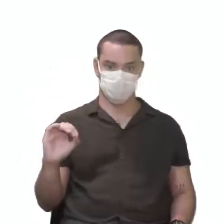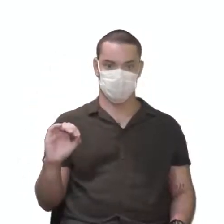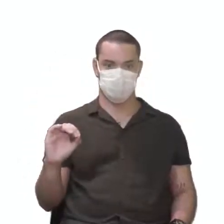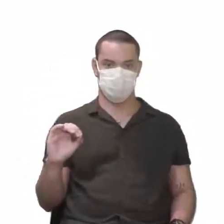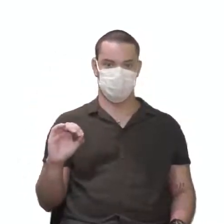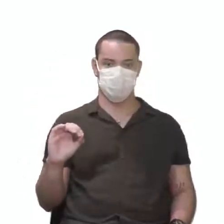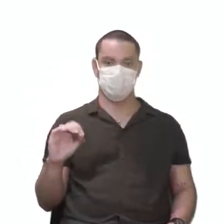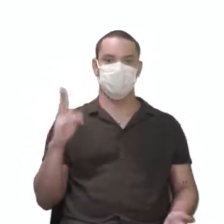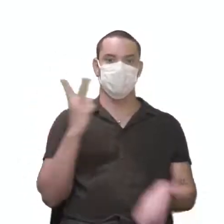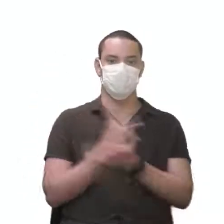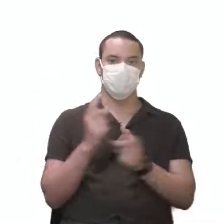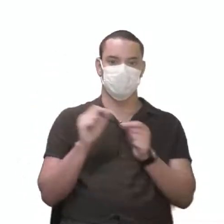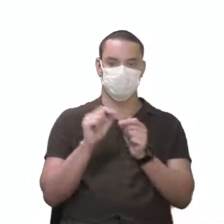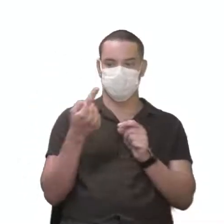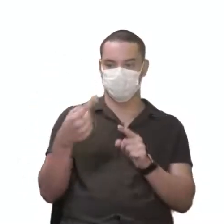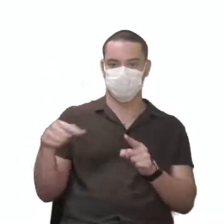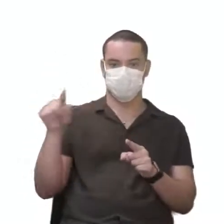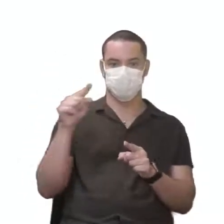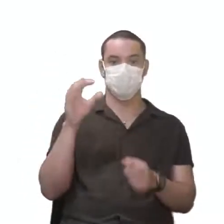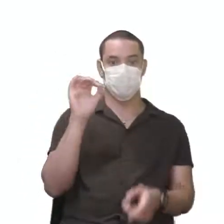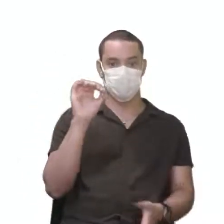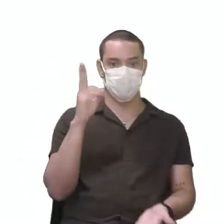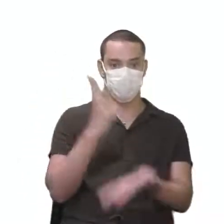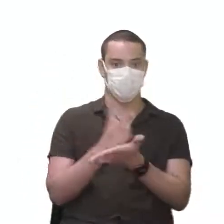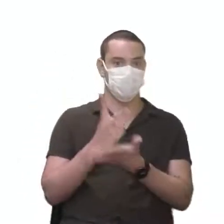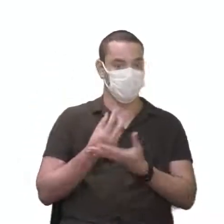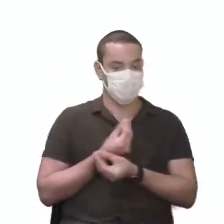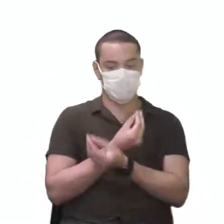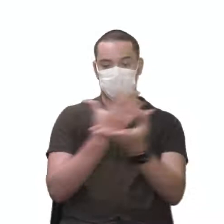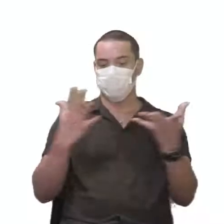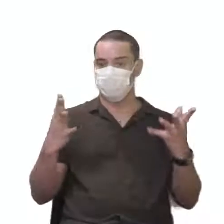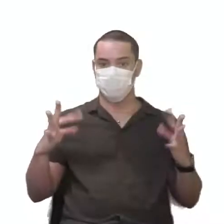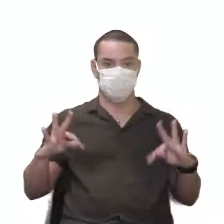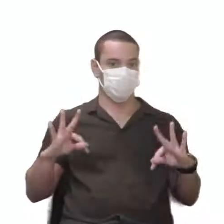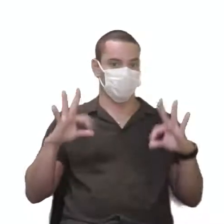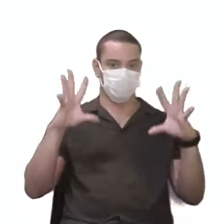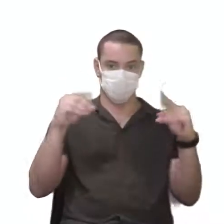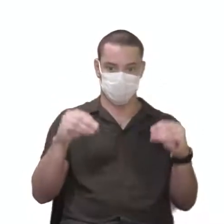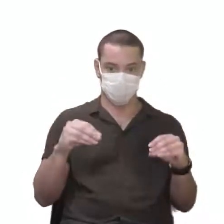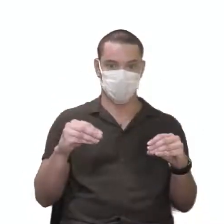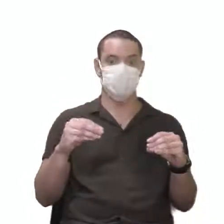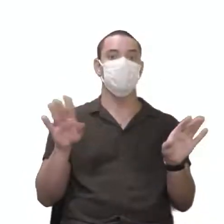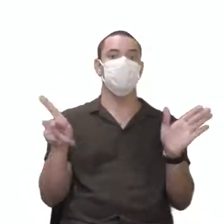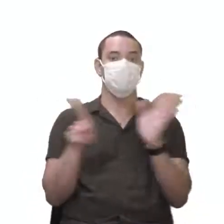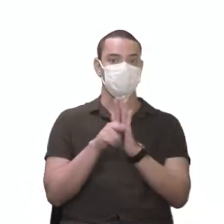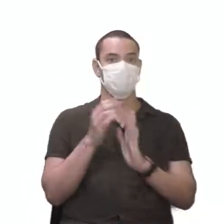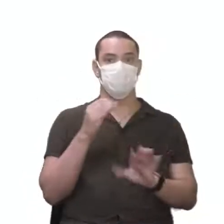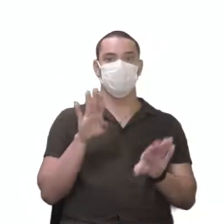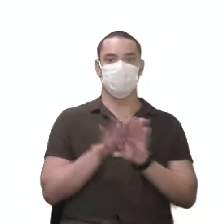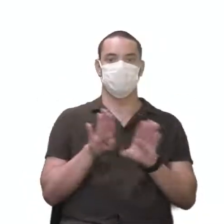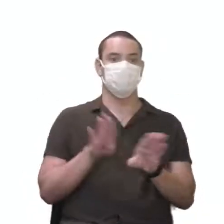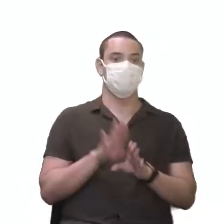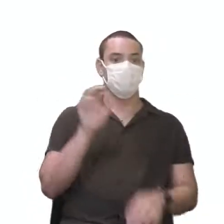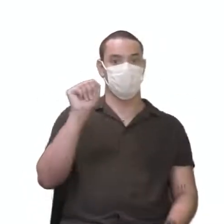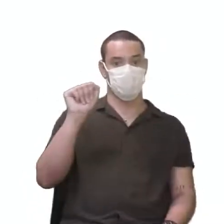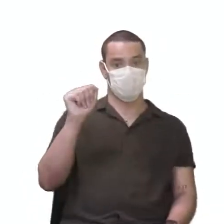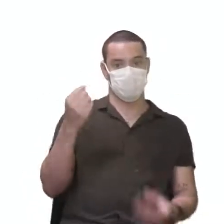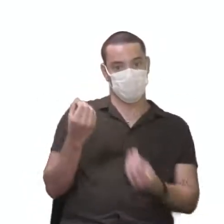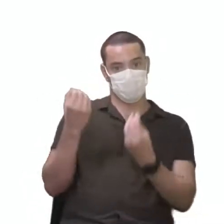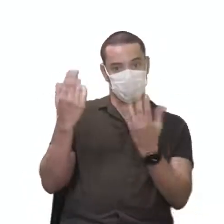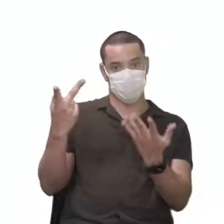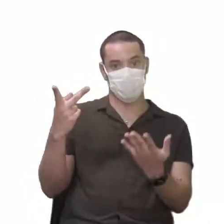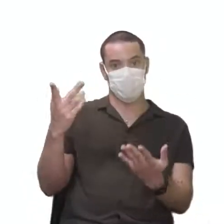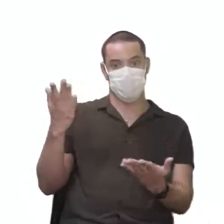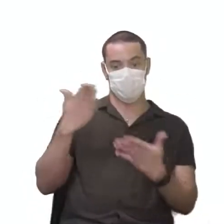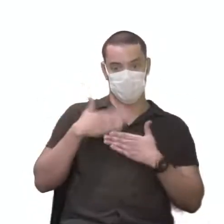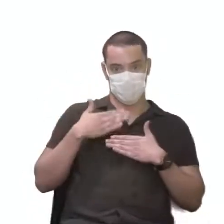e faz as setinhas. O O sempre doa pra todos e doa pra ele mesmo. O A doa pra ele mesmo e